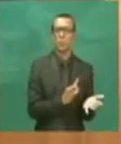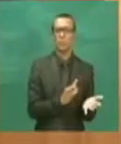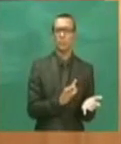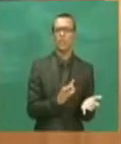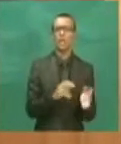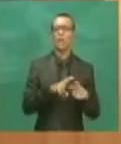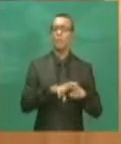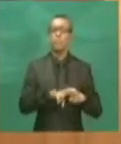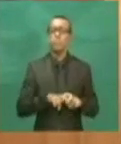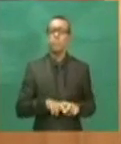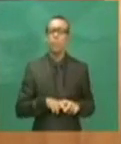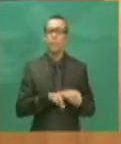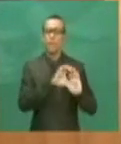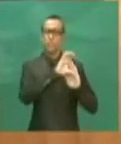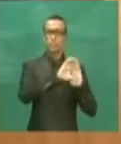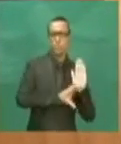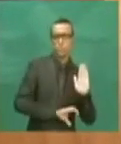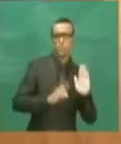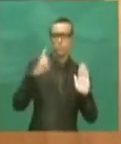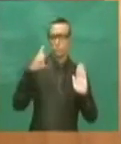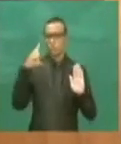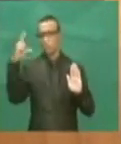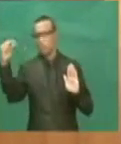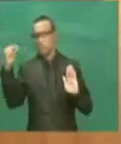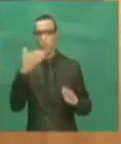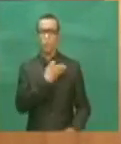ou por indicação política.